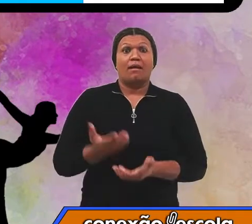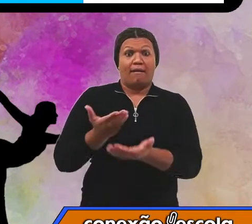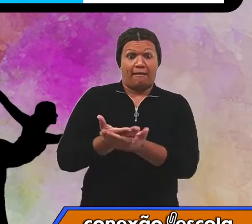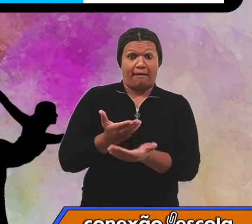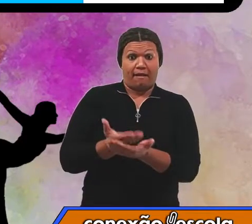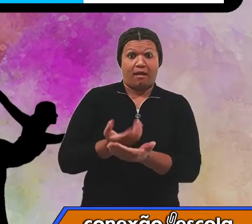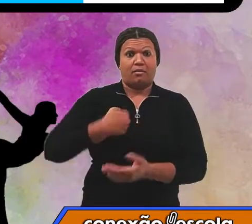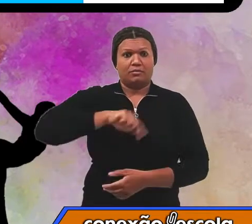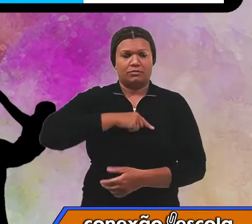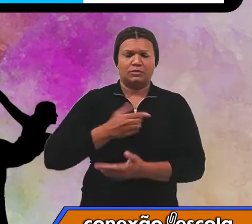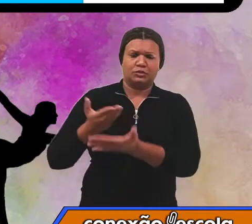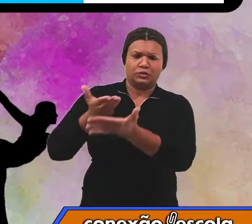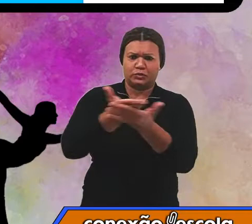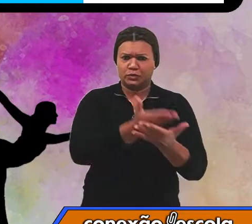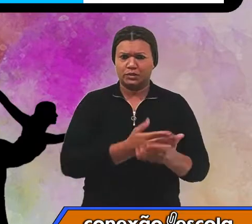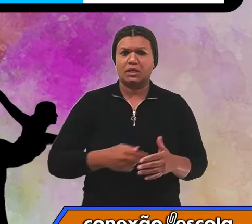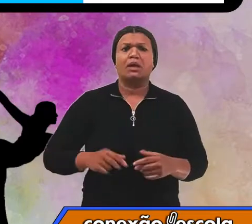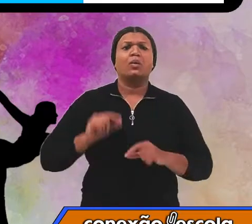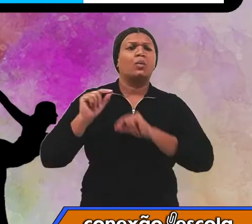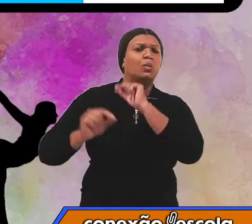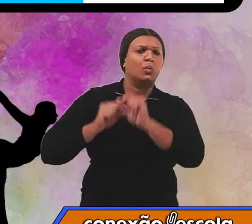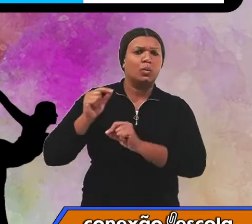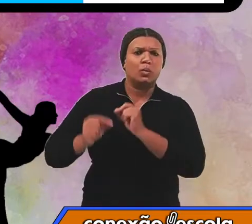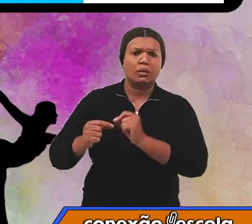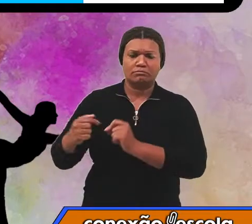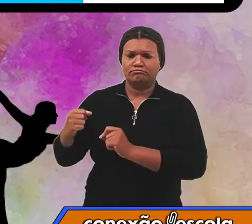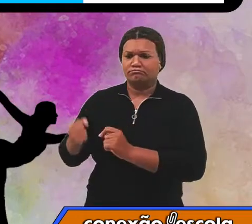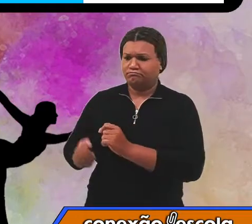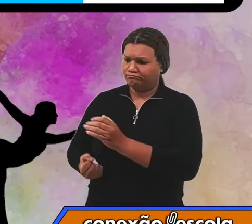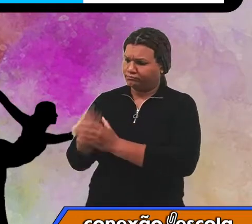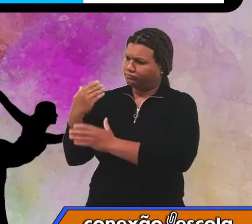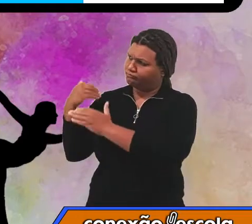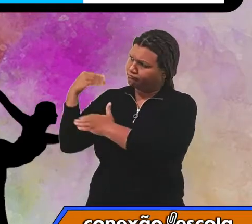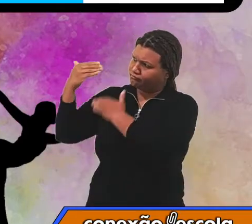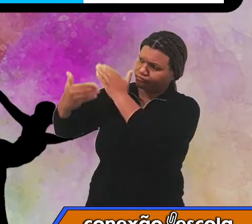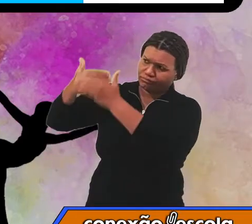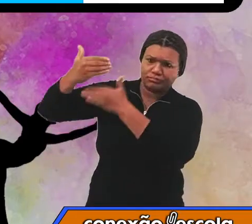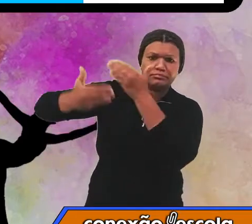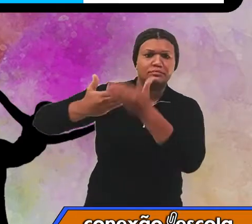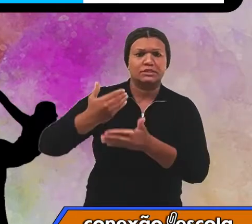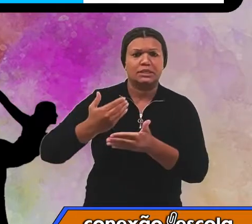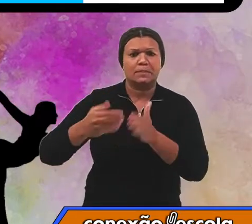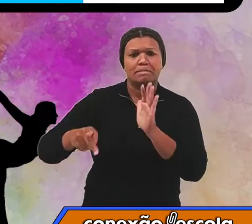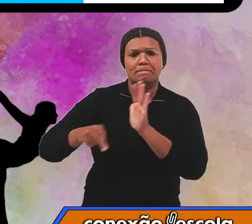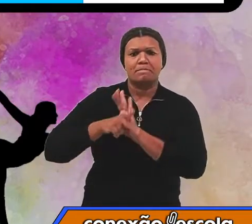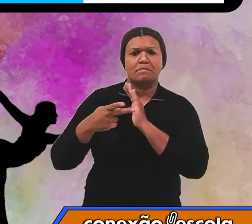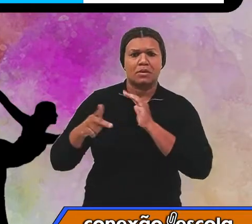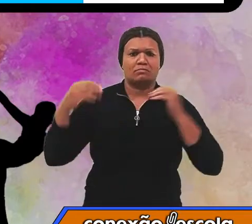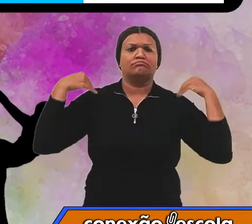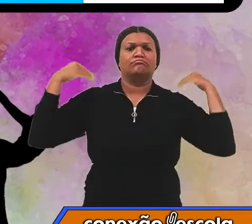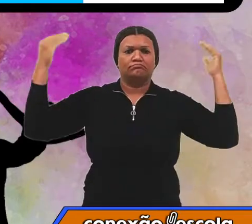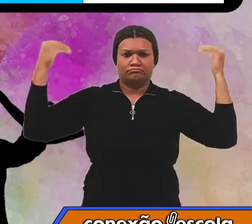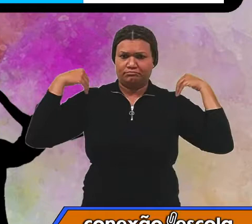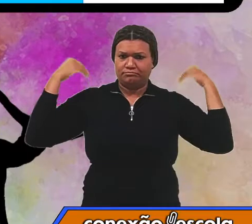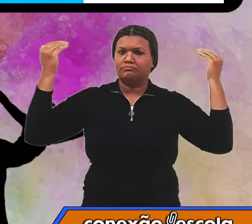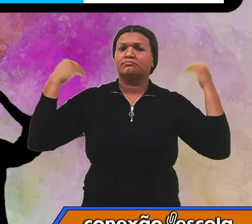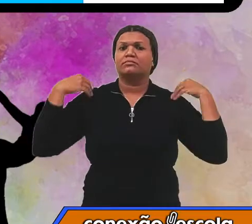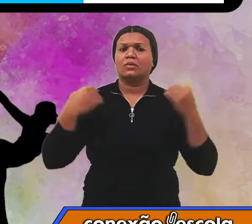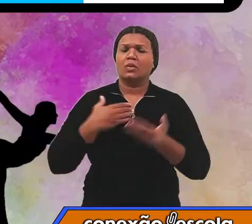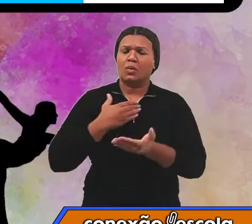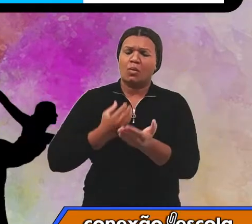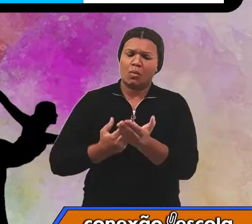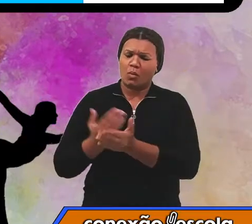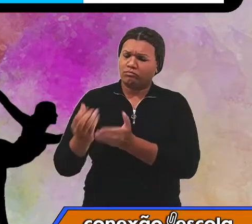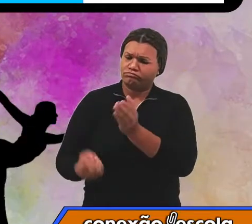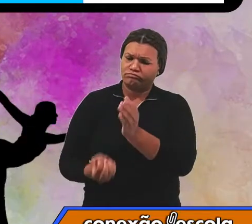vamos estudar sobre a evolução histórica da ginástica, ou seja, sobre sua origem e como essa prática